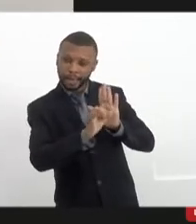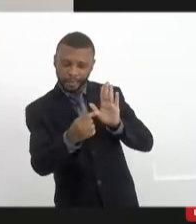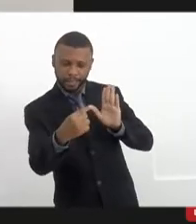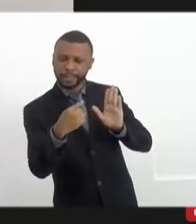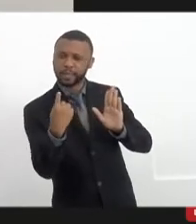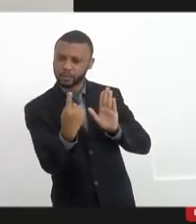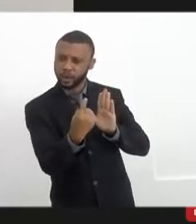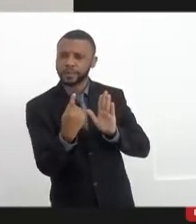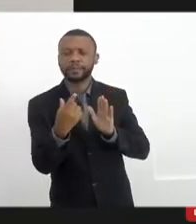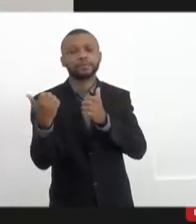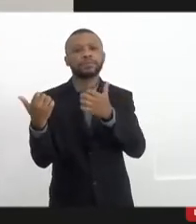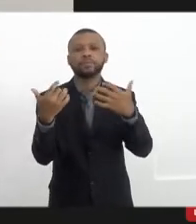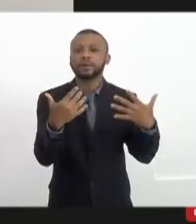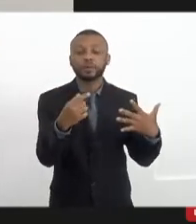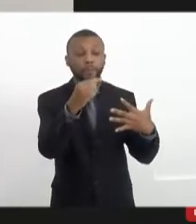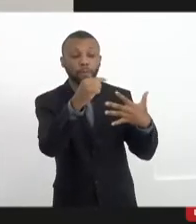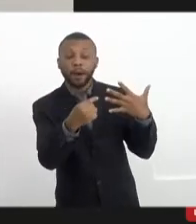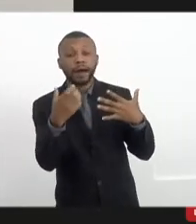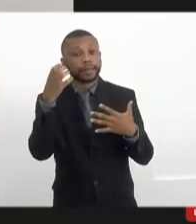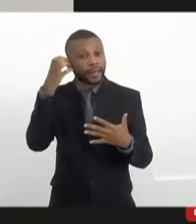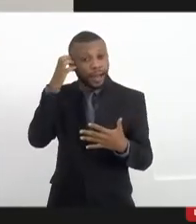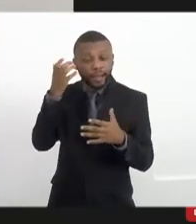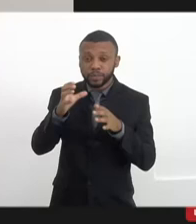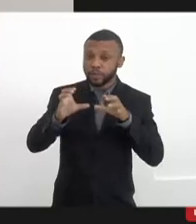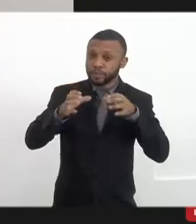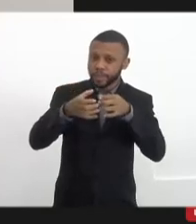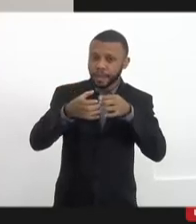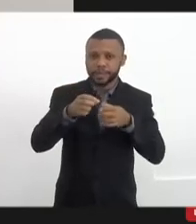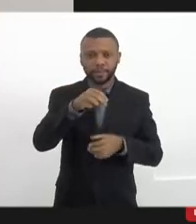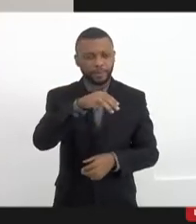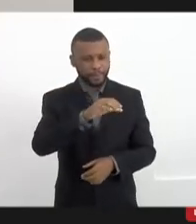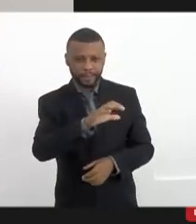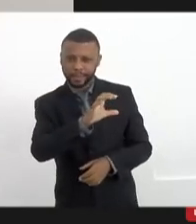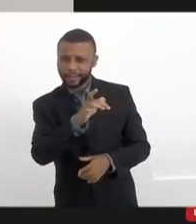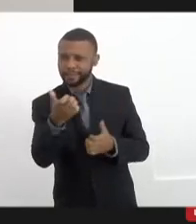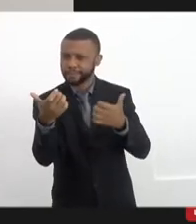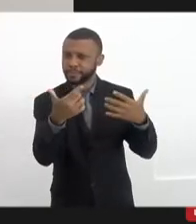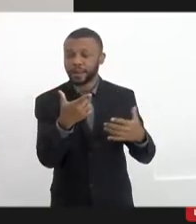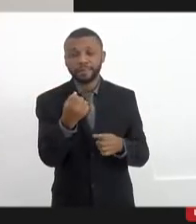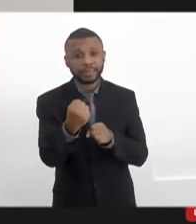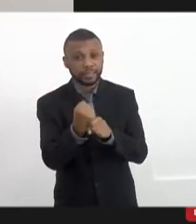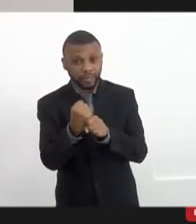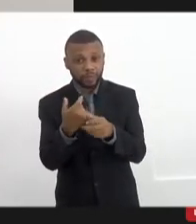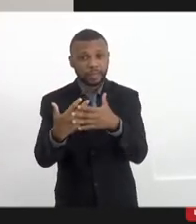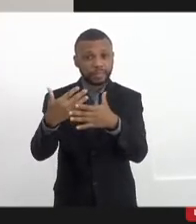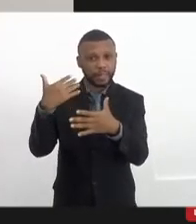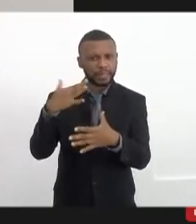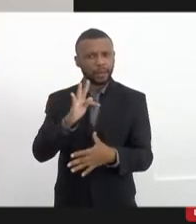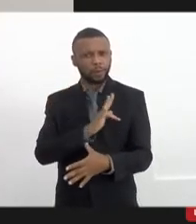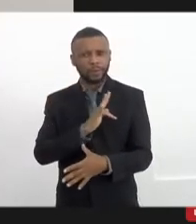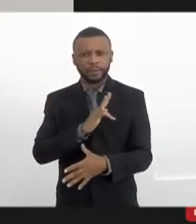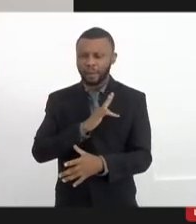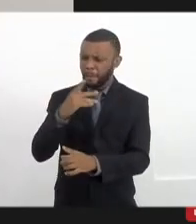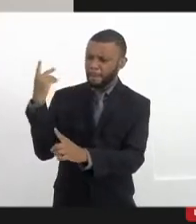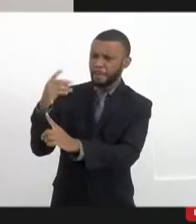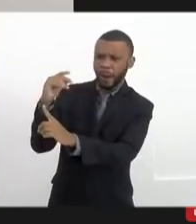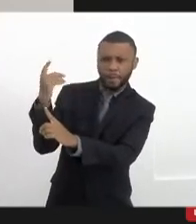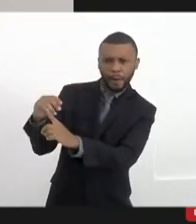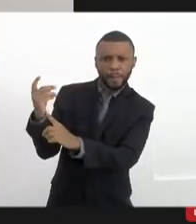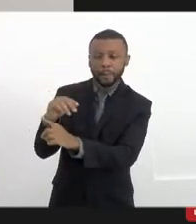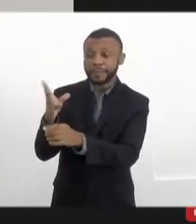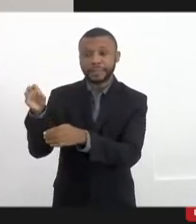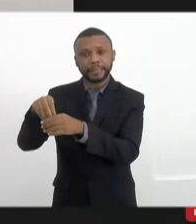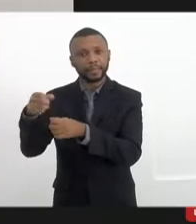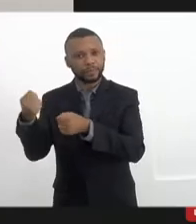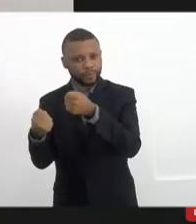a gente estava falando das rádios comunitárias, Minx citou aí que há 20 anos atrás a Polícia Federal tirando a galera do camburão, a nossa